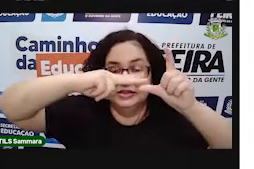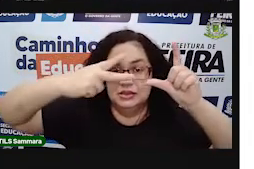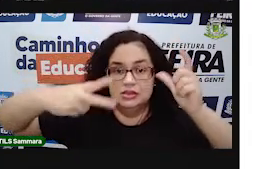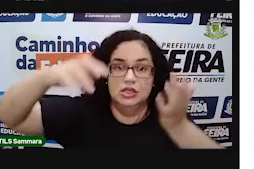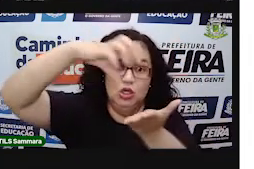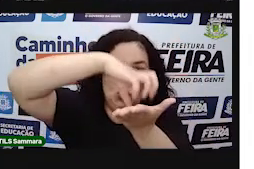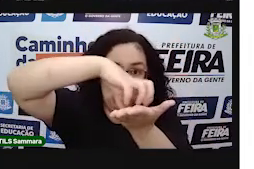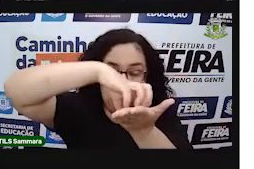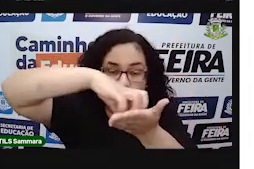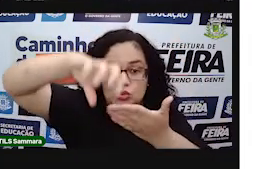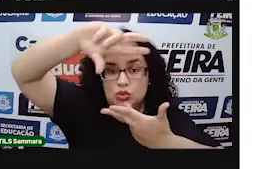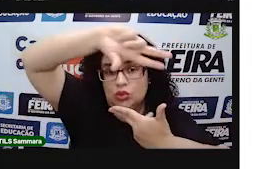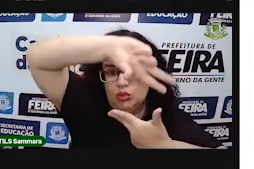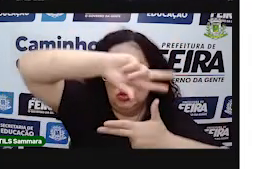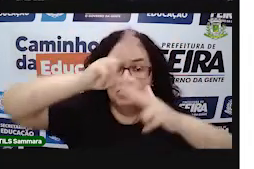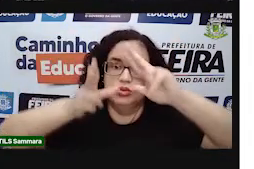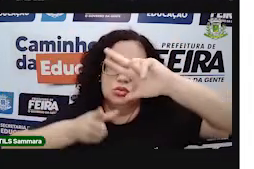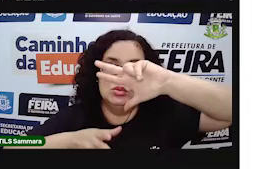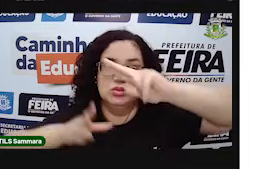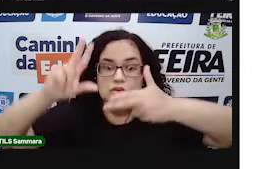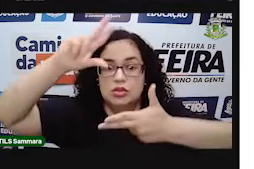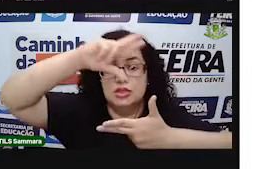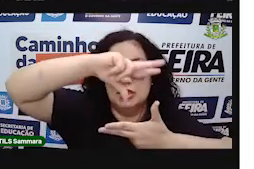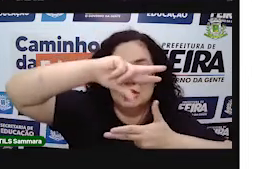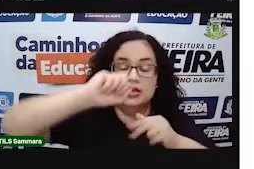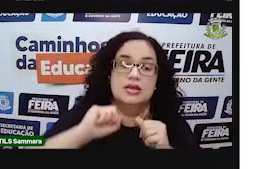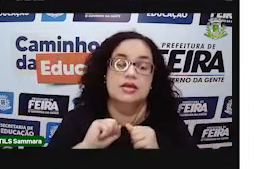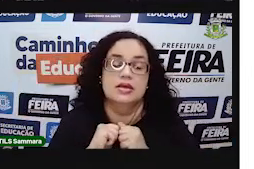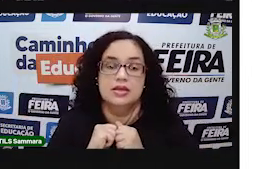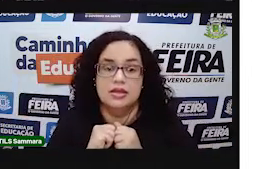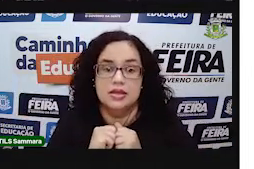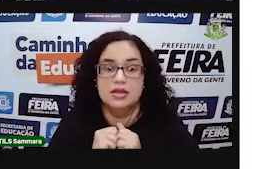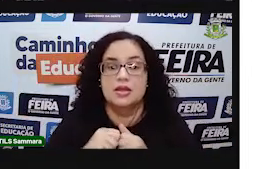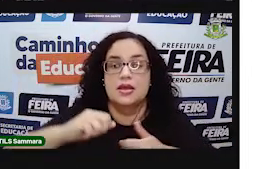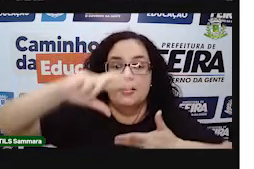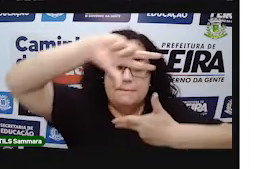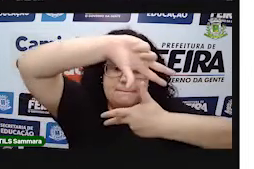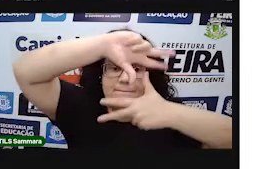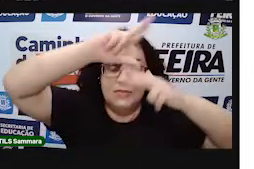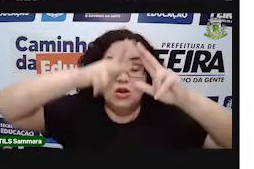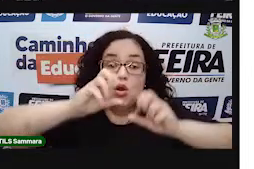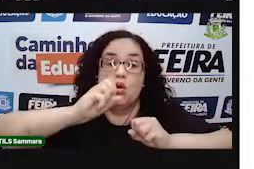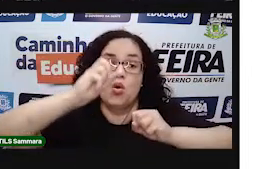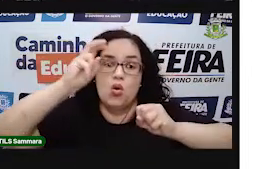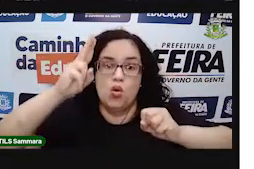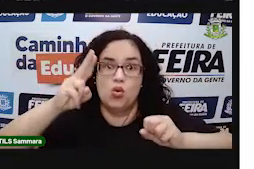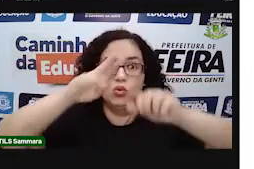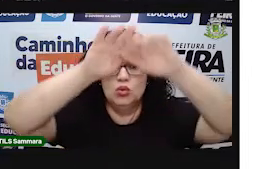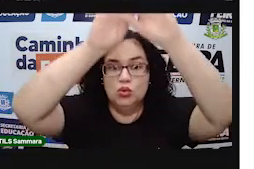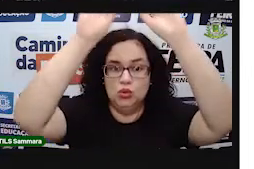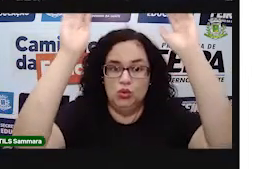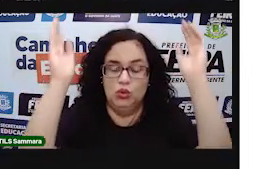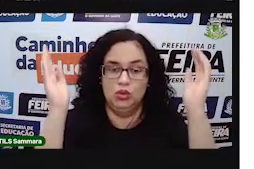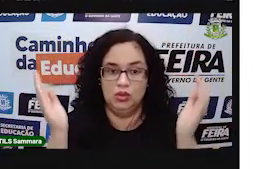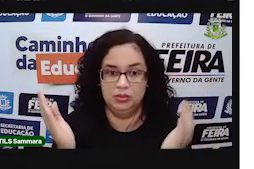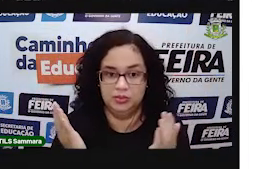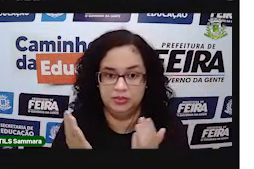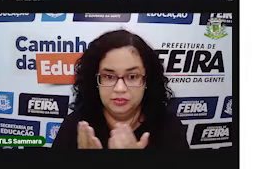os sólidos geométricos em poliedros ou corpos redondos.